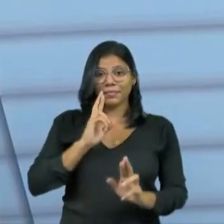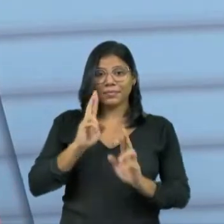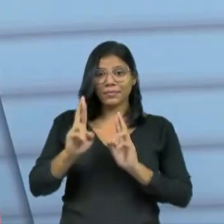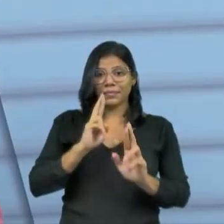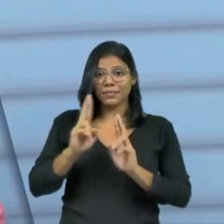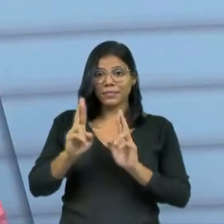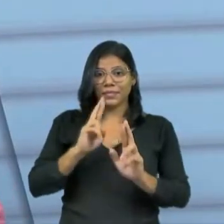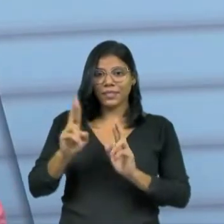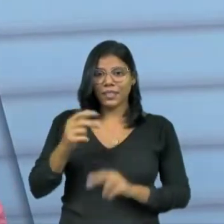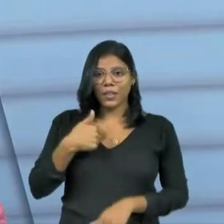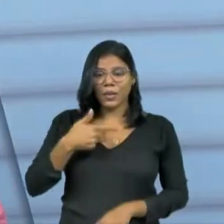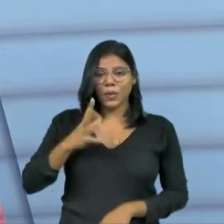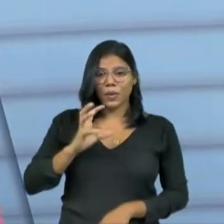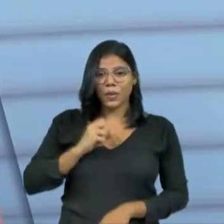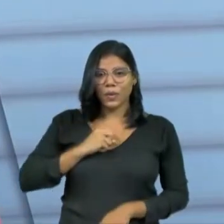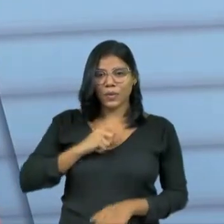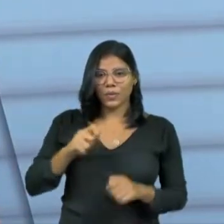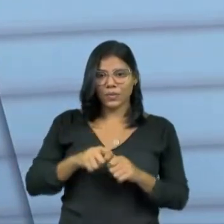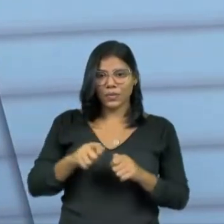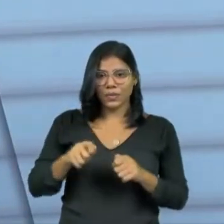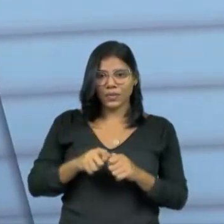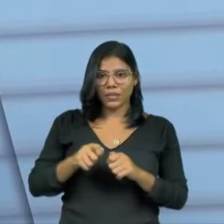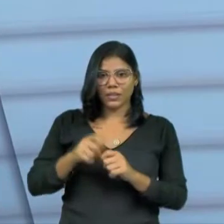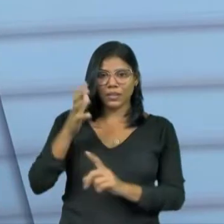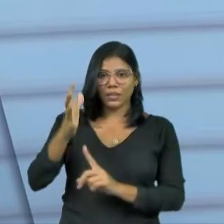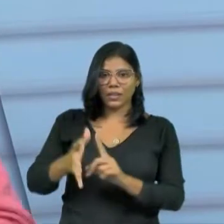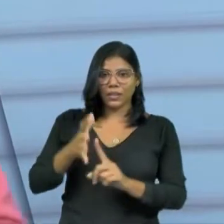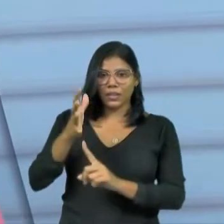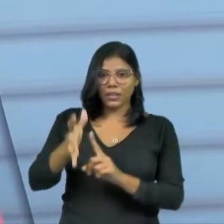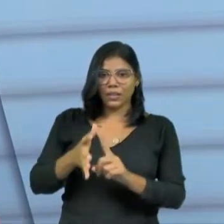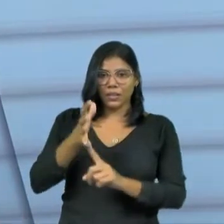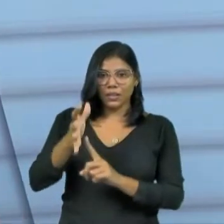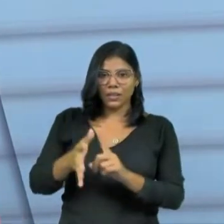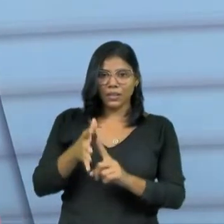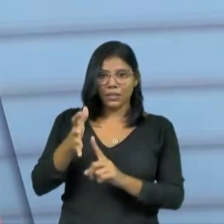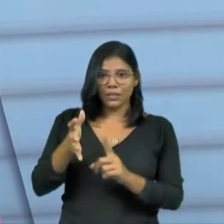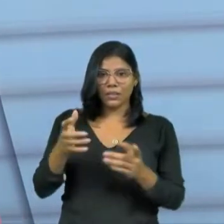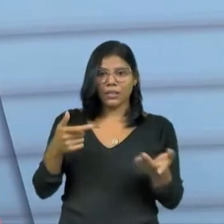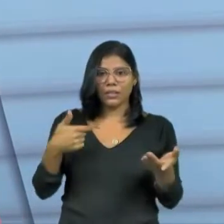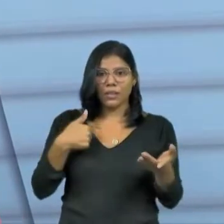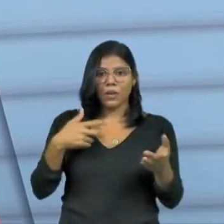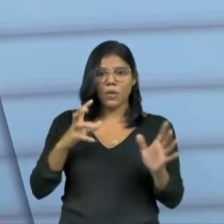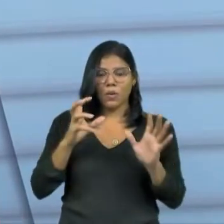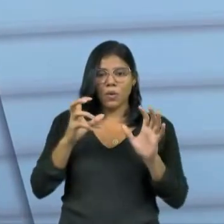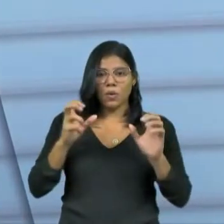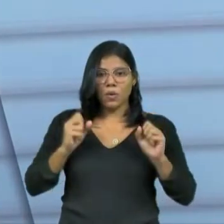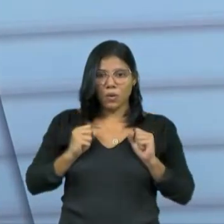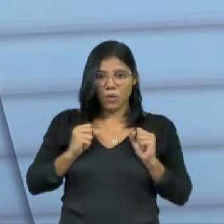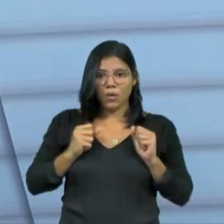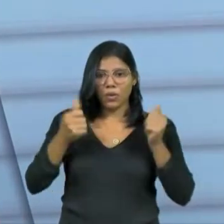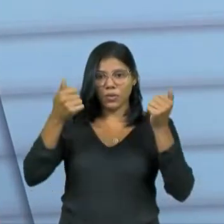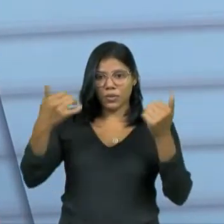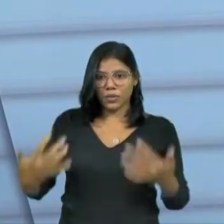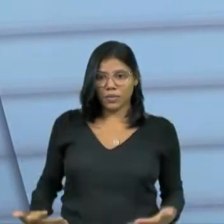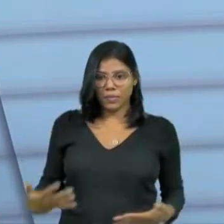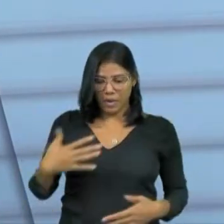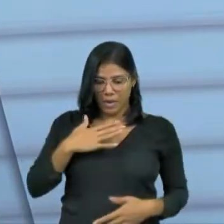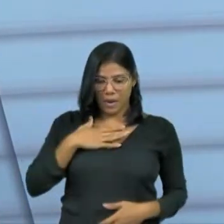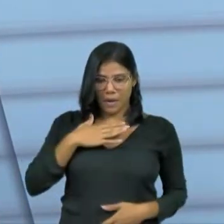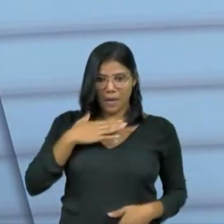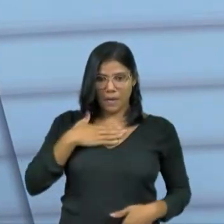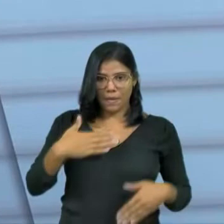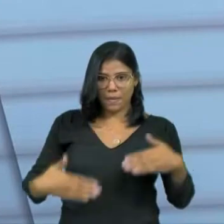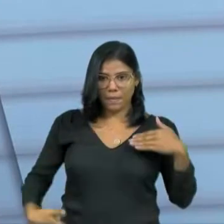fazer algo que eu sempre gosto de fazer quando estou palestrando, que é um recurso áudio, uma descrição audiovisual.